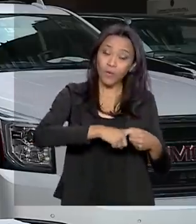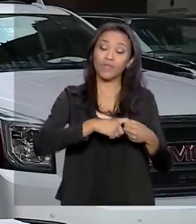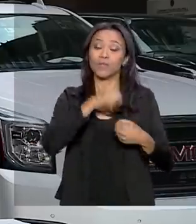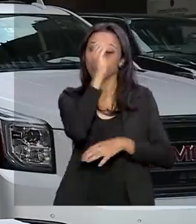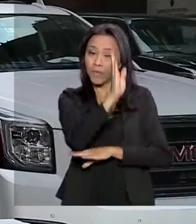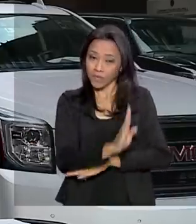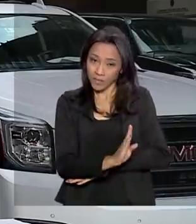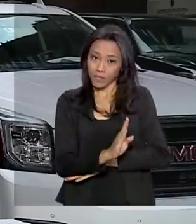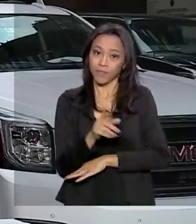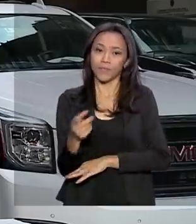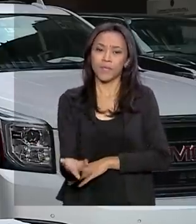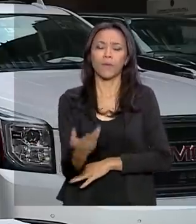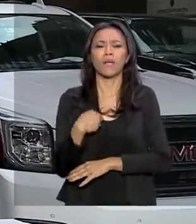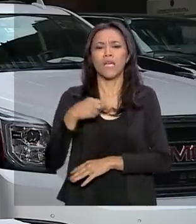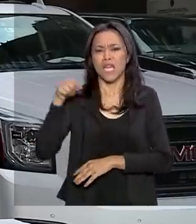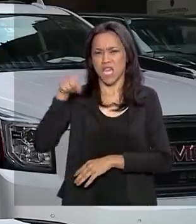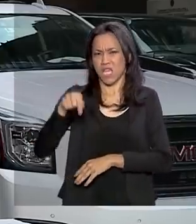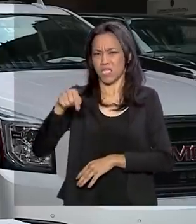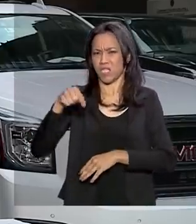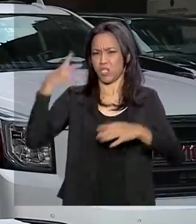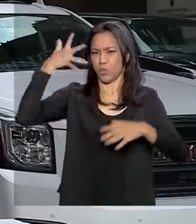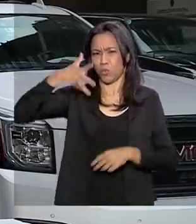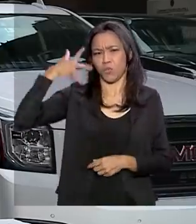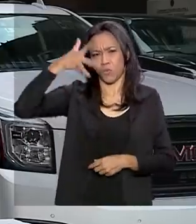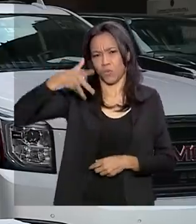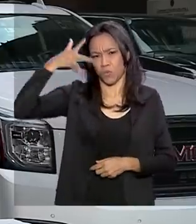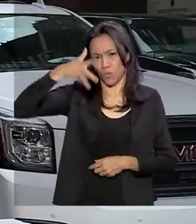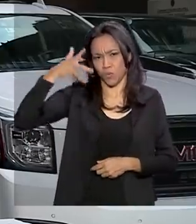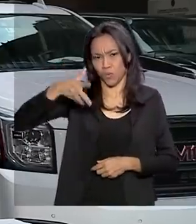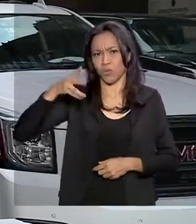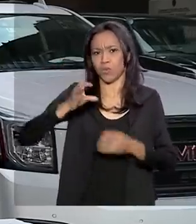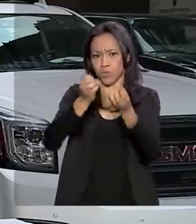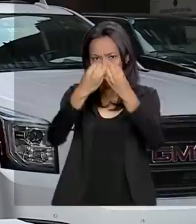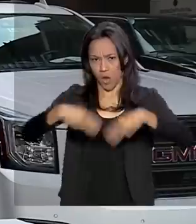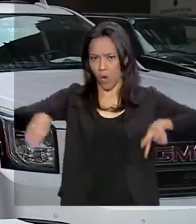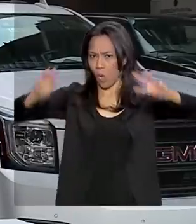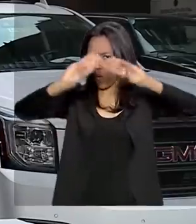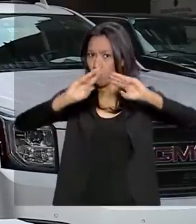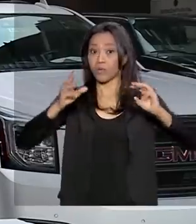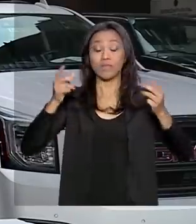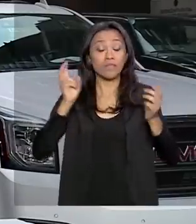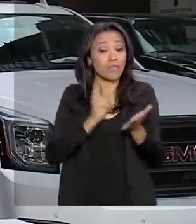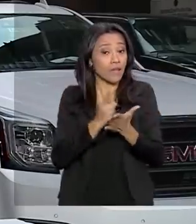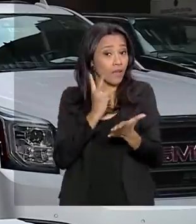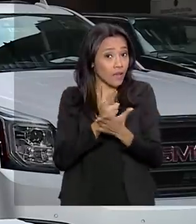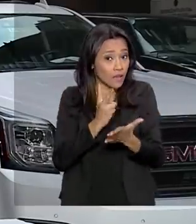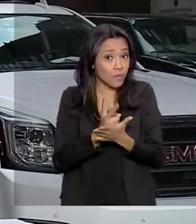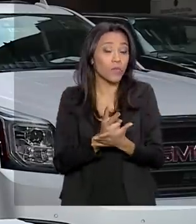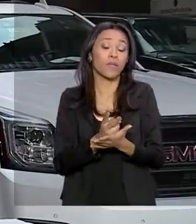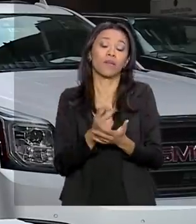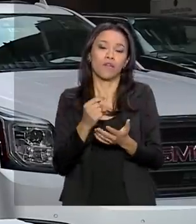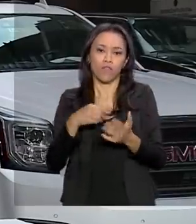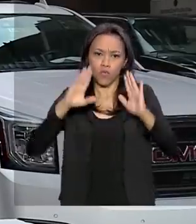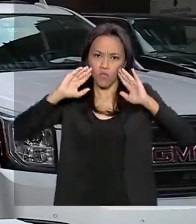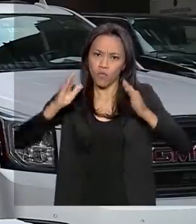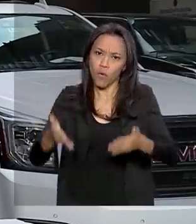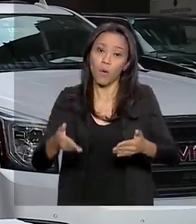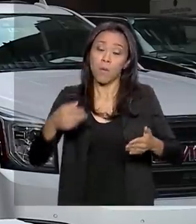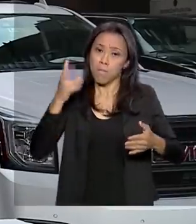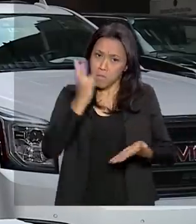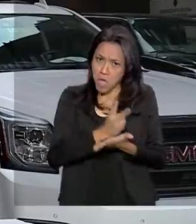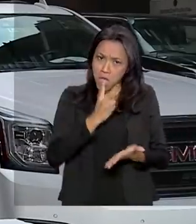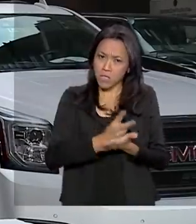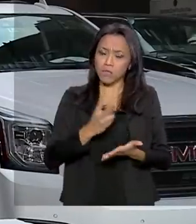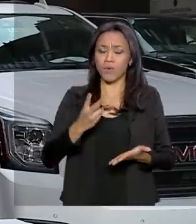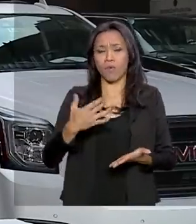discurso na ONU sempre foi uma prioridade do presidente Jair Bolsonaro, tanto é que mesmo com saúde debilitada, ele está vindo